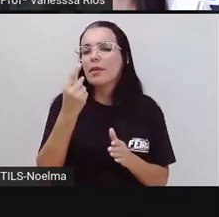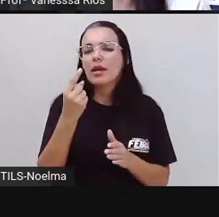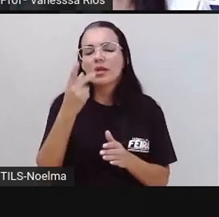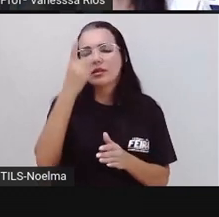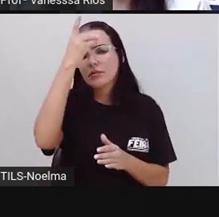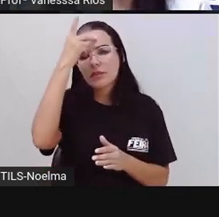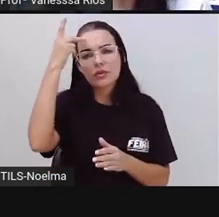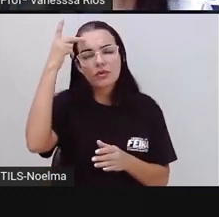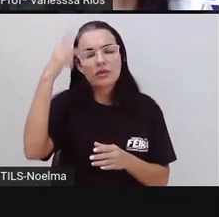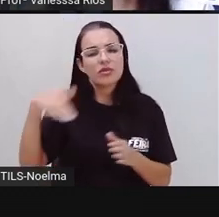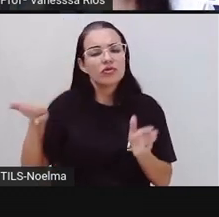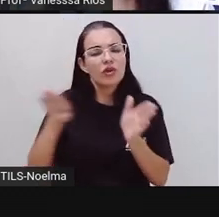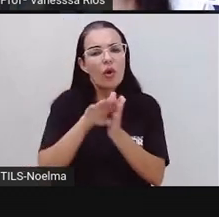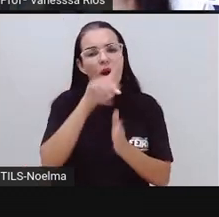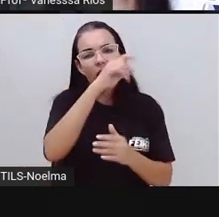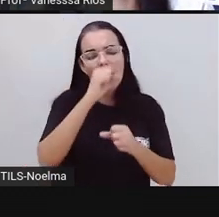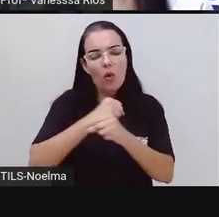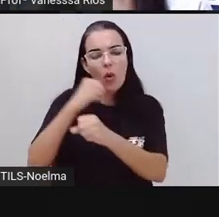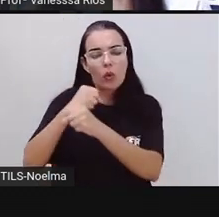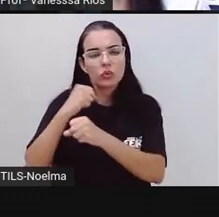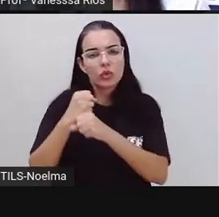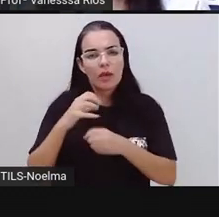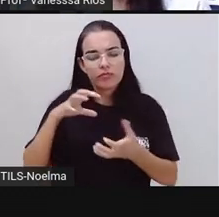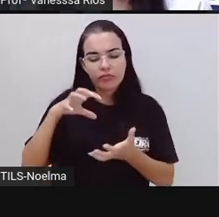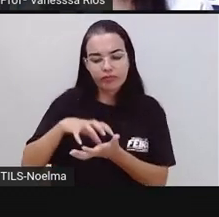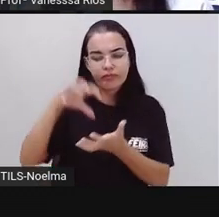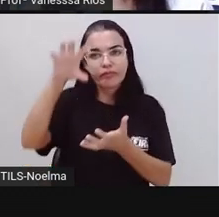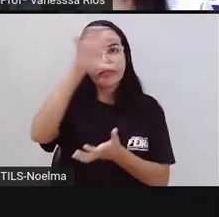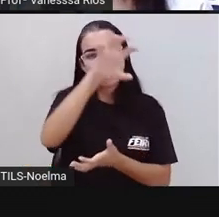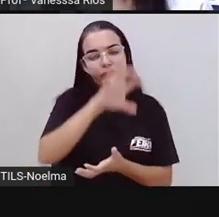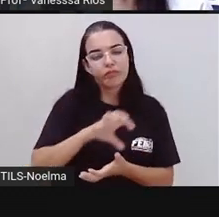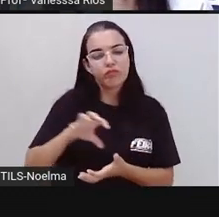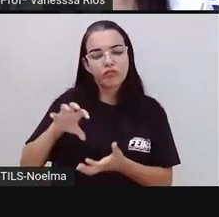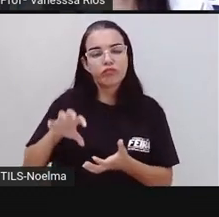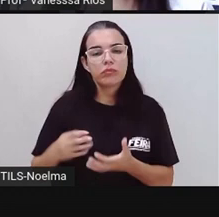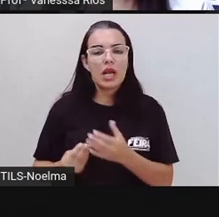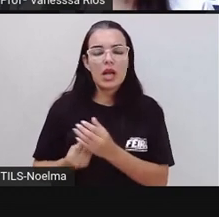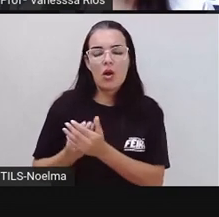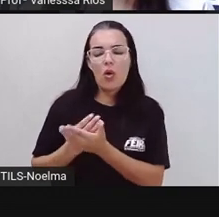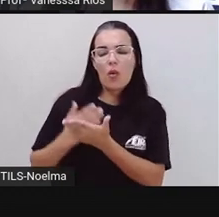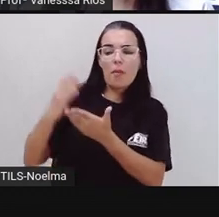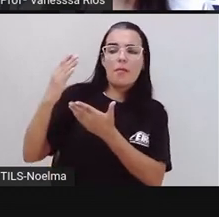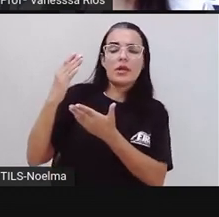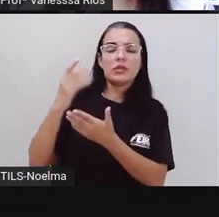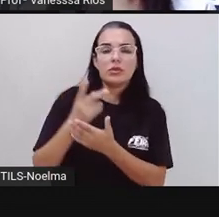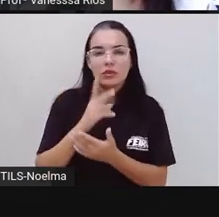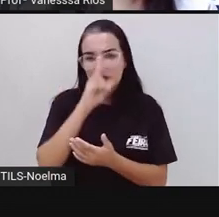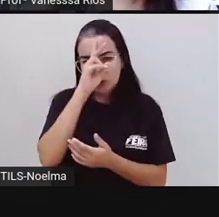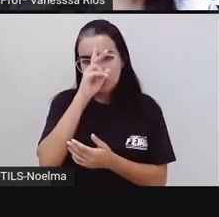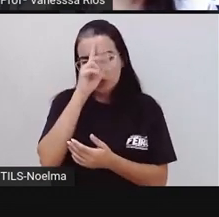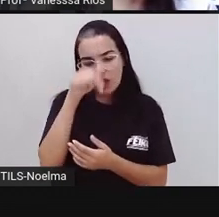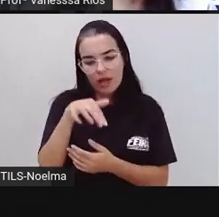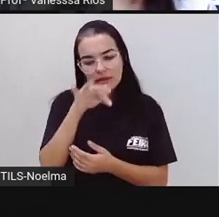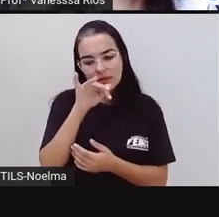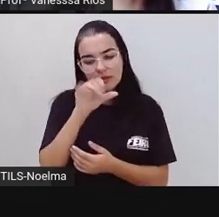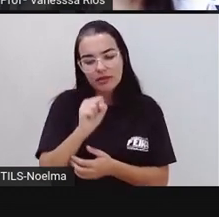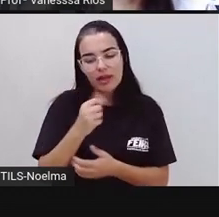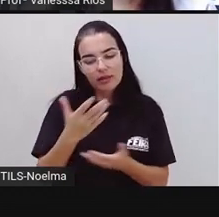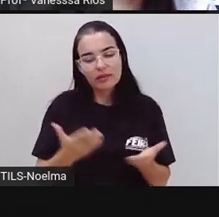primeiras construções que compõem aí de início da história da cidade foi